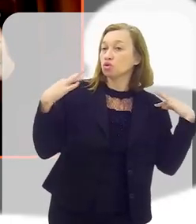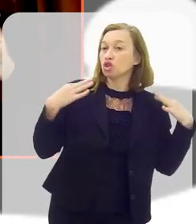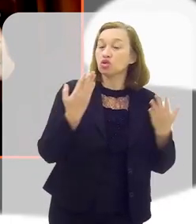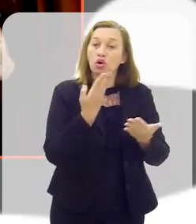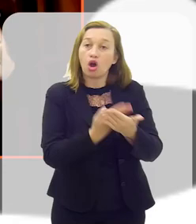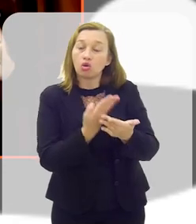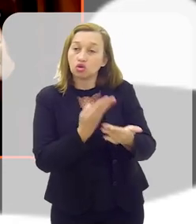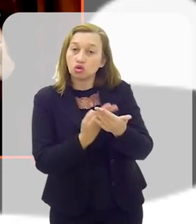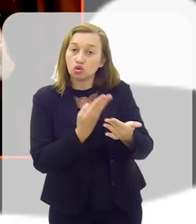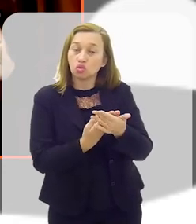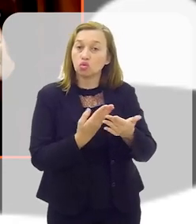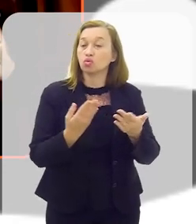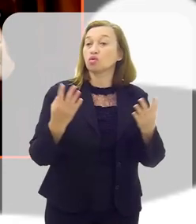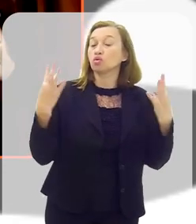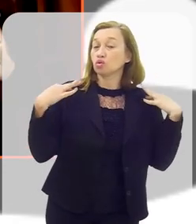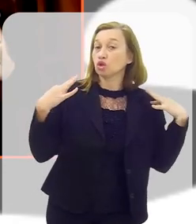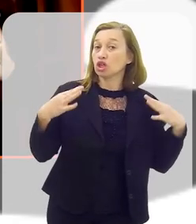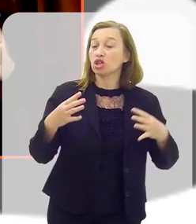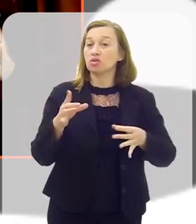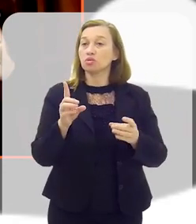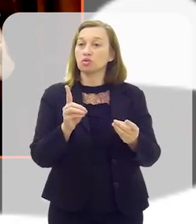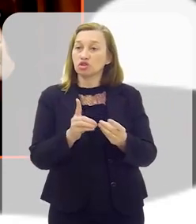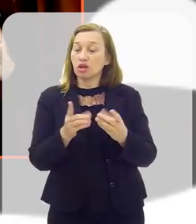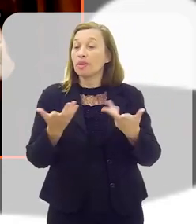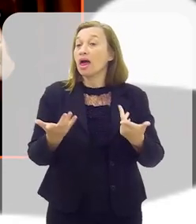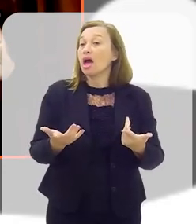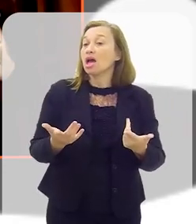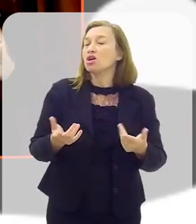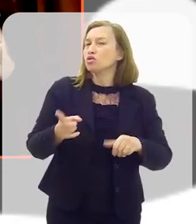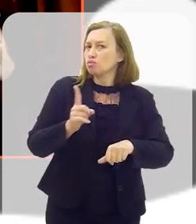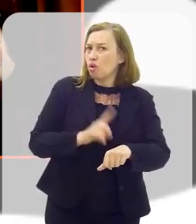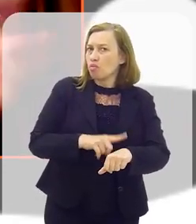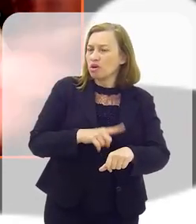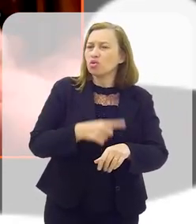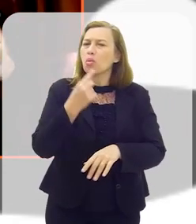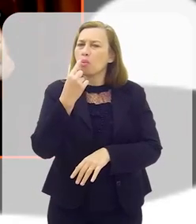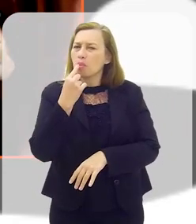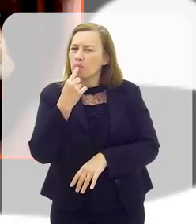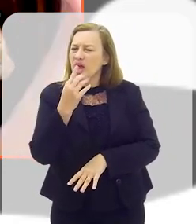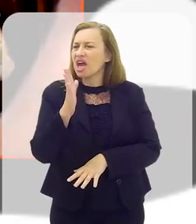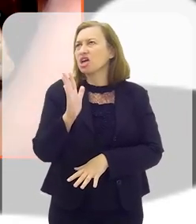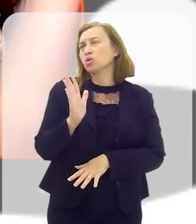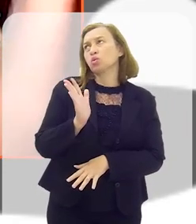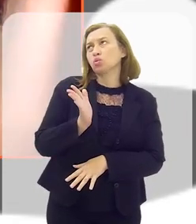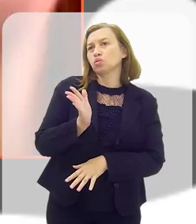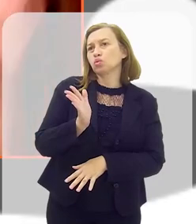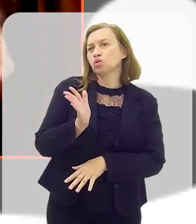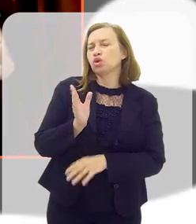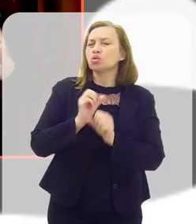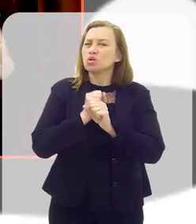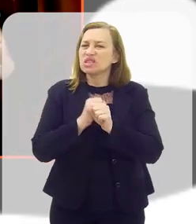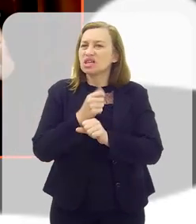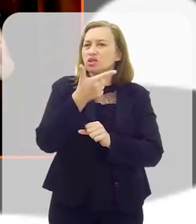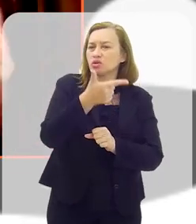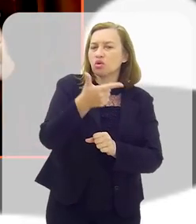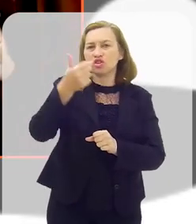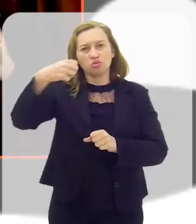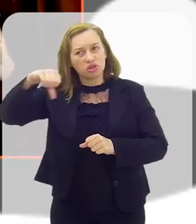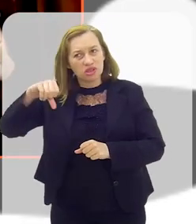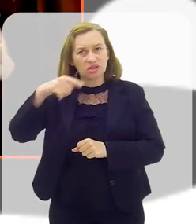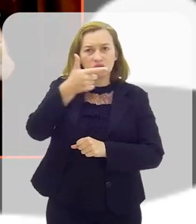turismo. E num determinado momento, e aí agora mais perto, vamos dizer, dos anos